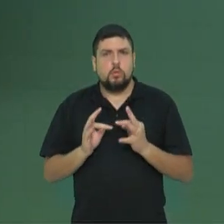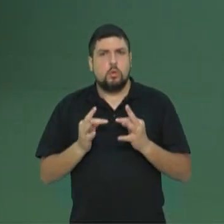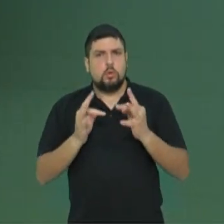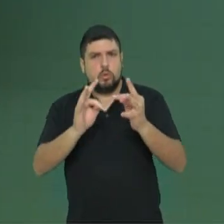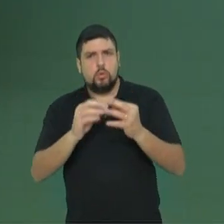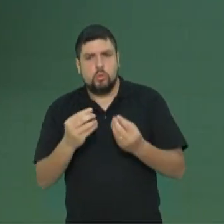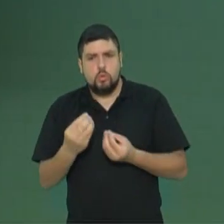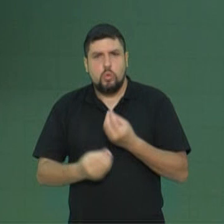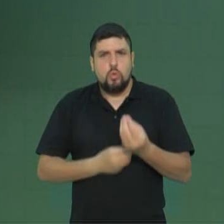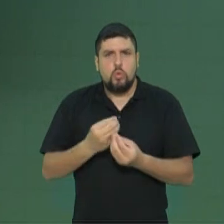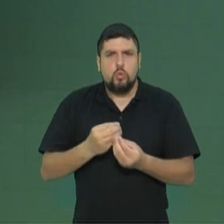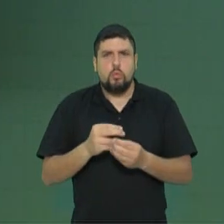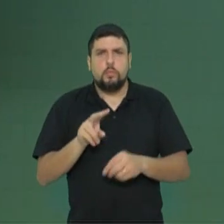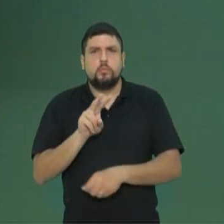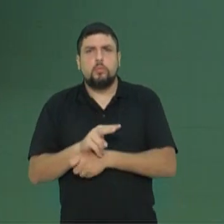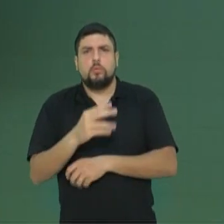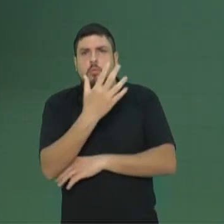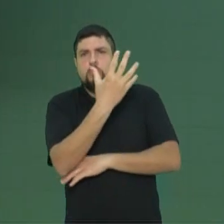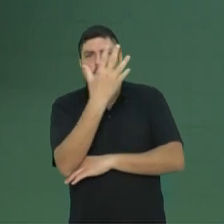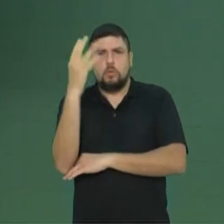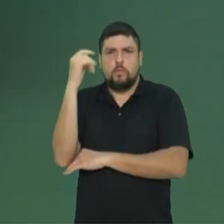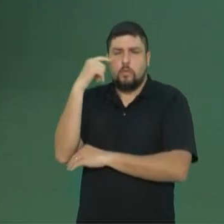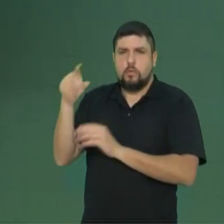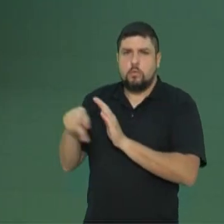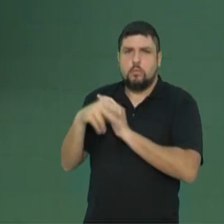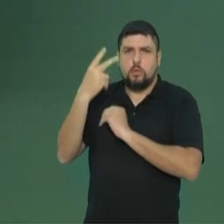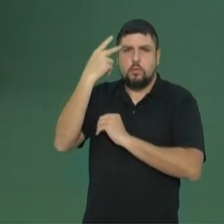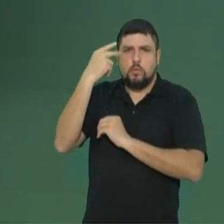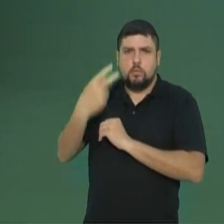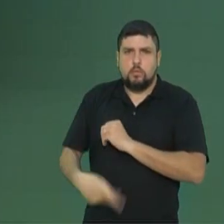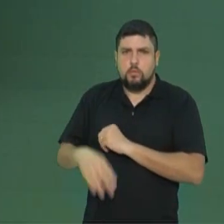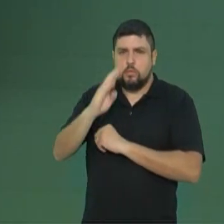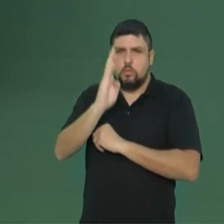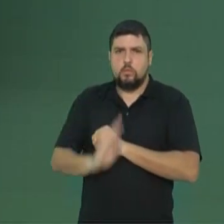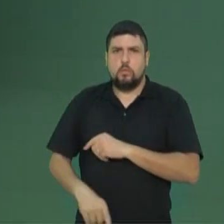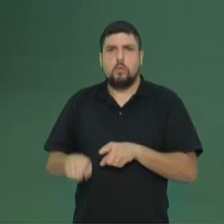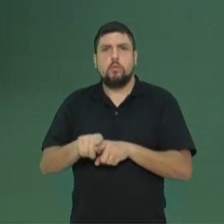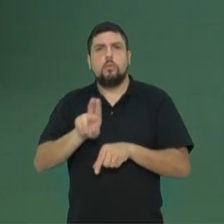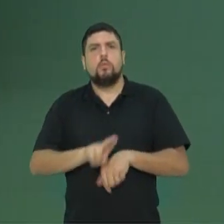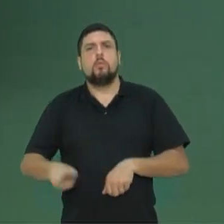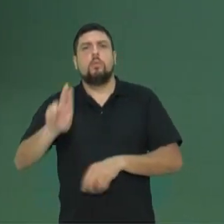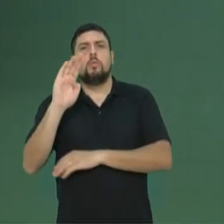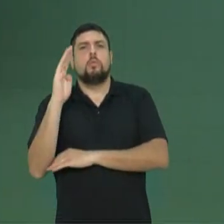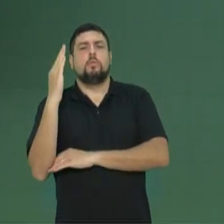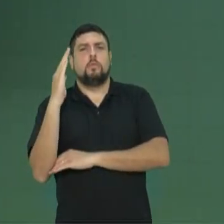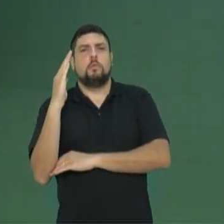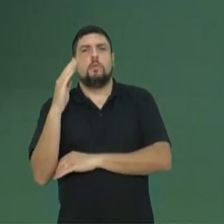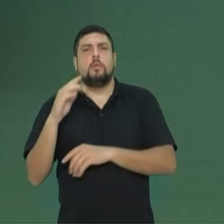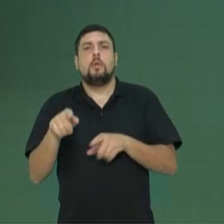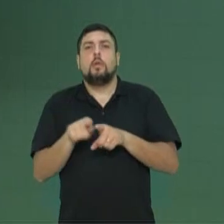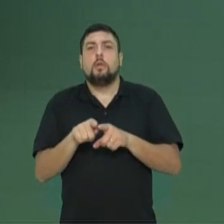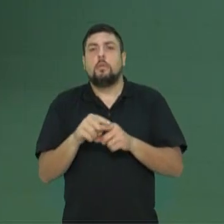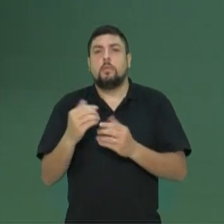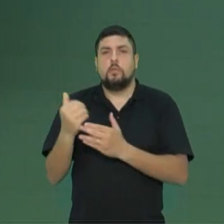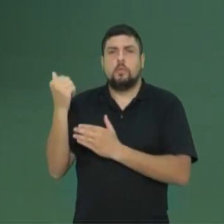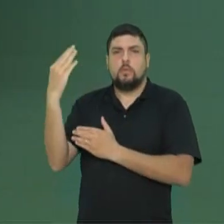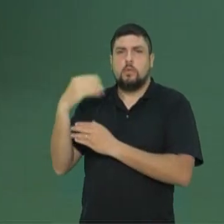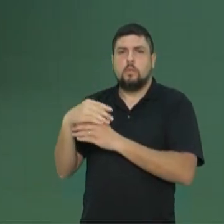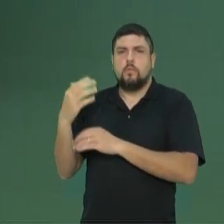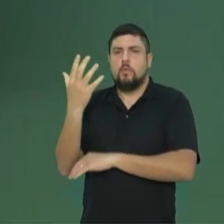manejo de florestas e de plantas nativas e usar para madeira e para todos os fins, como são usadas essas plantas exóticas.